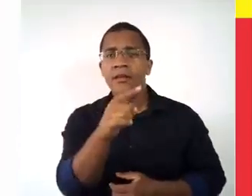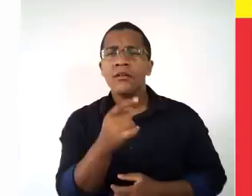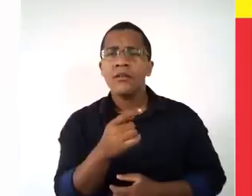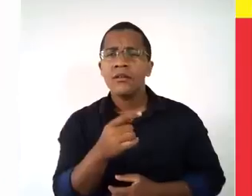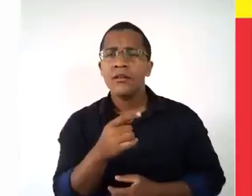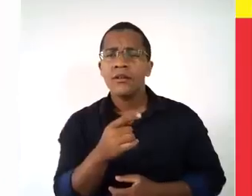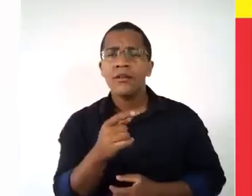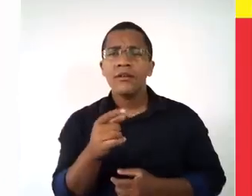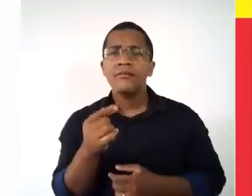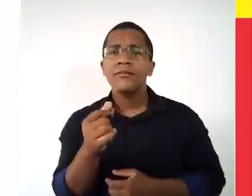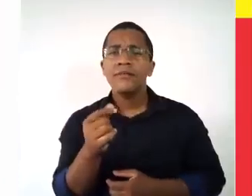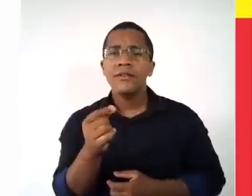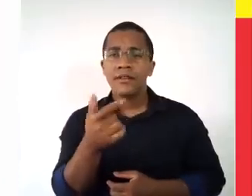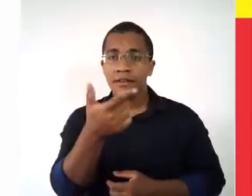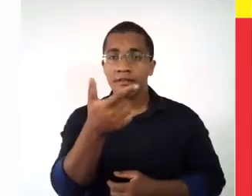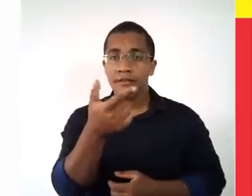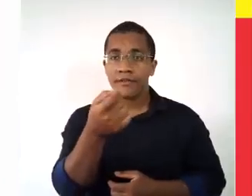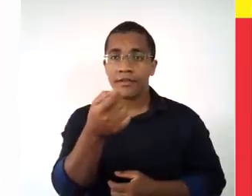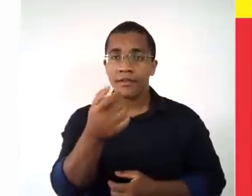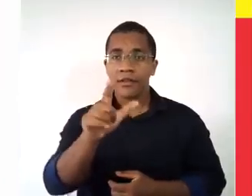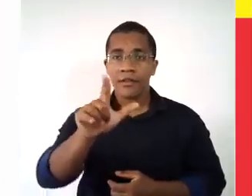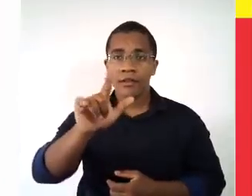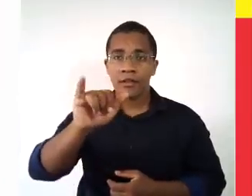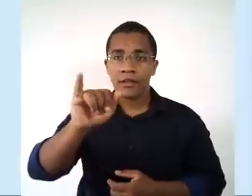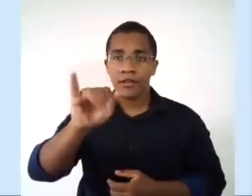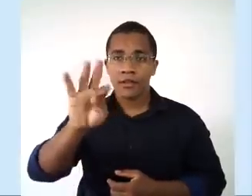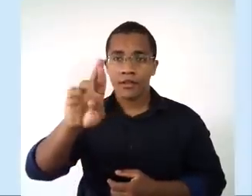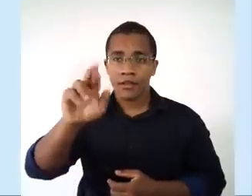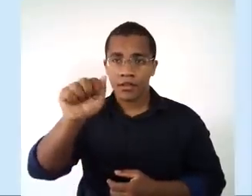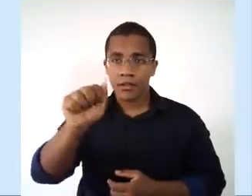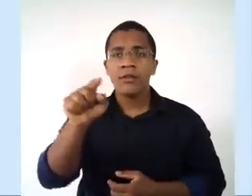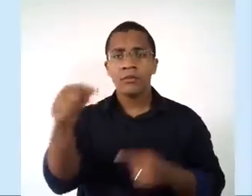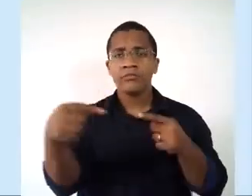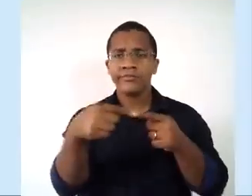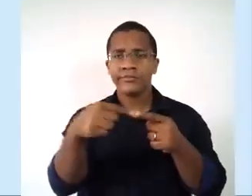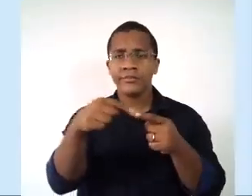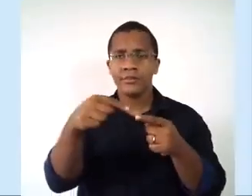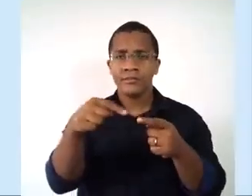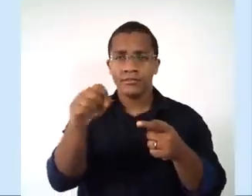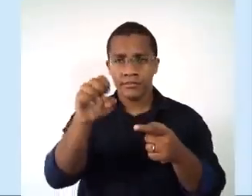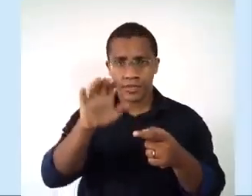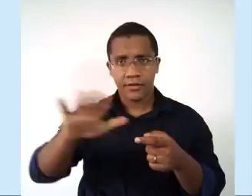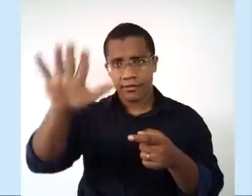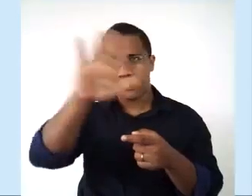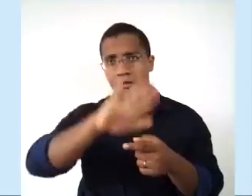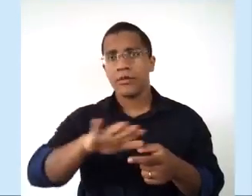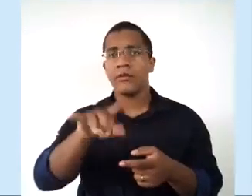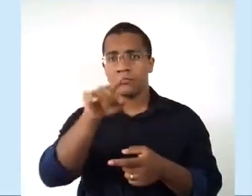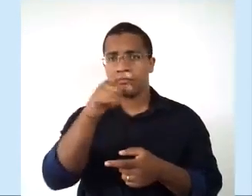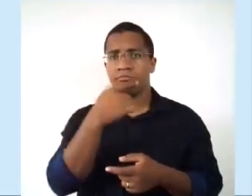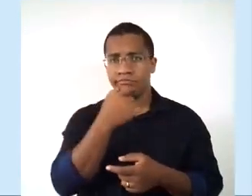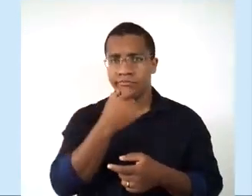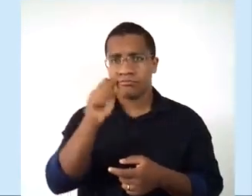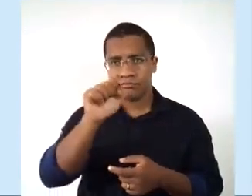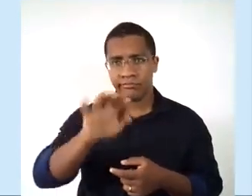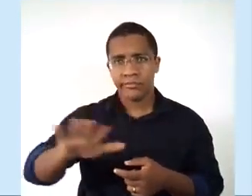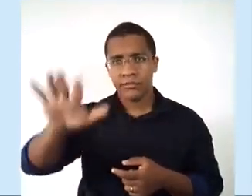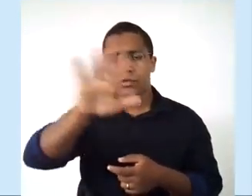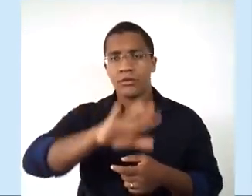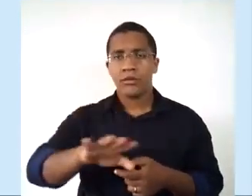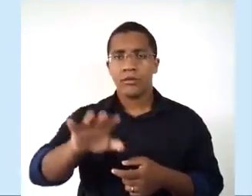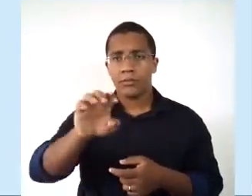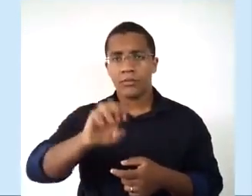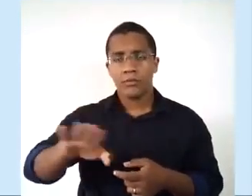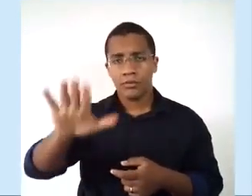cédula de 20 libras, tá? Uma moeda que faz parte da União Europeia, tá? É uma moeda que é inglesa, tá? Então